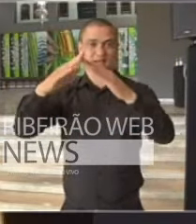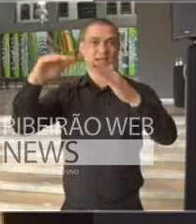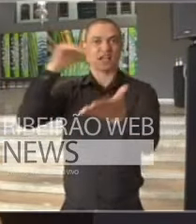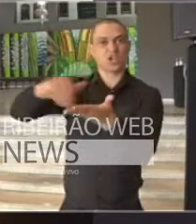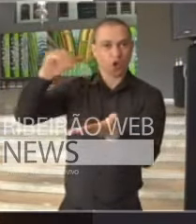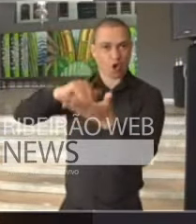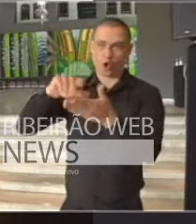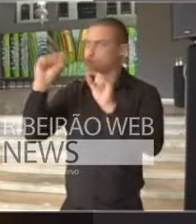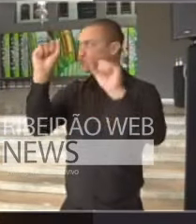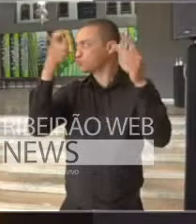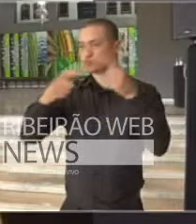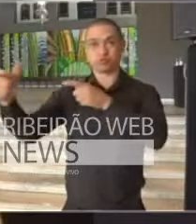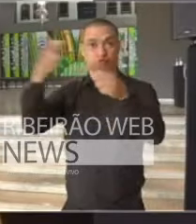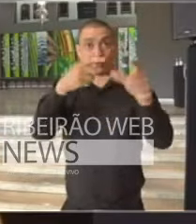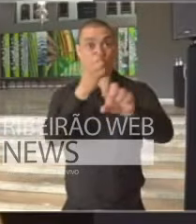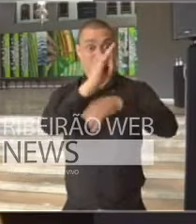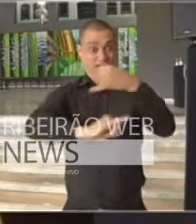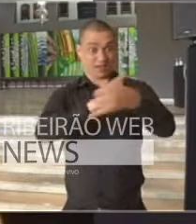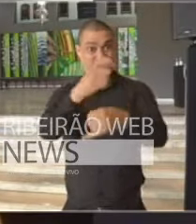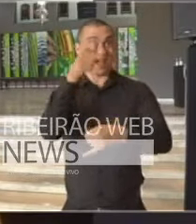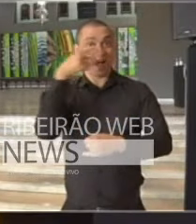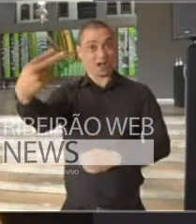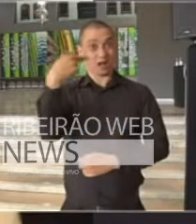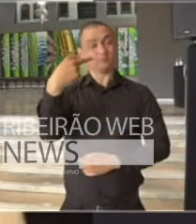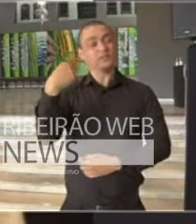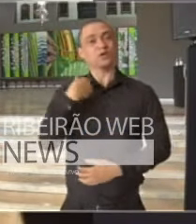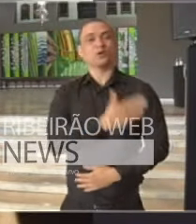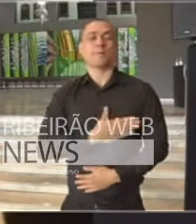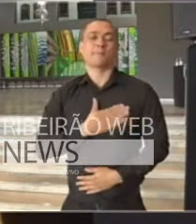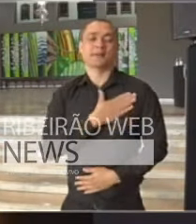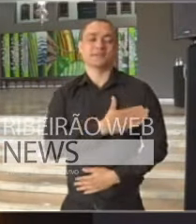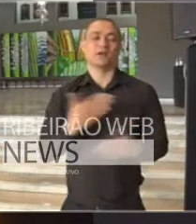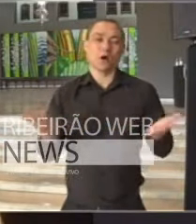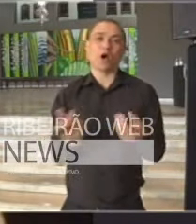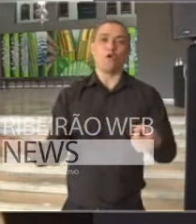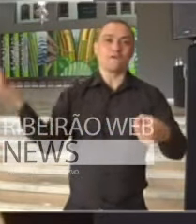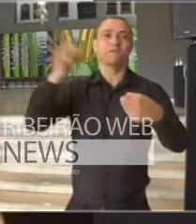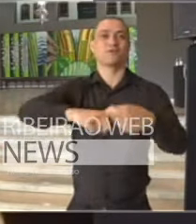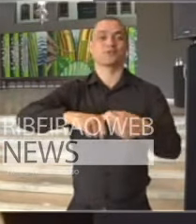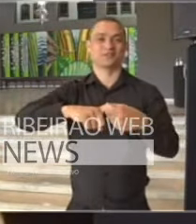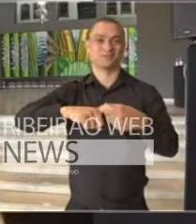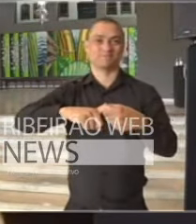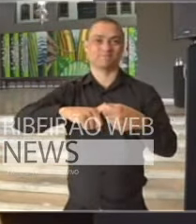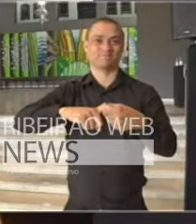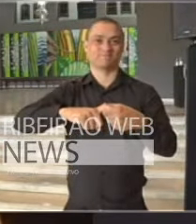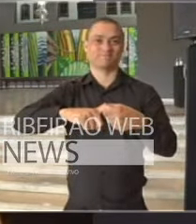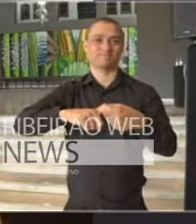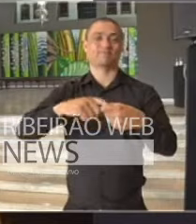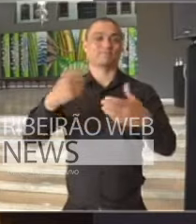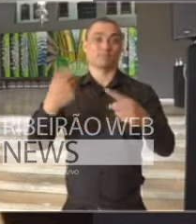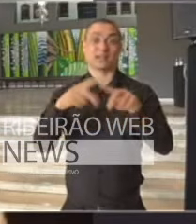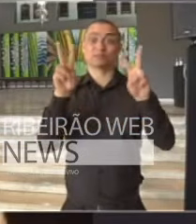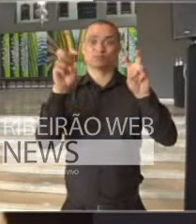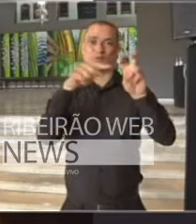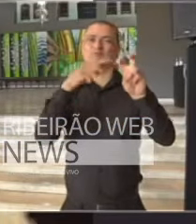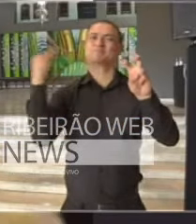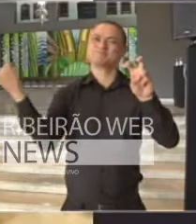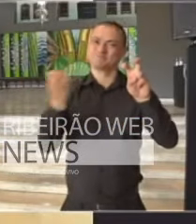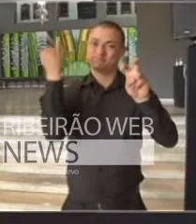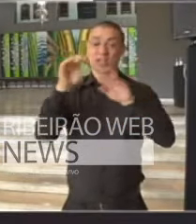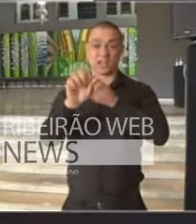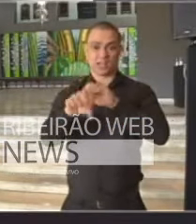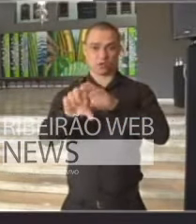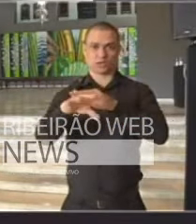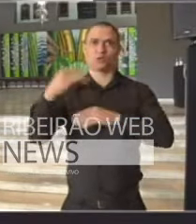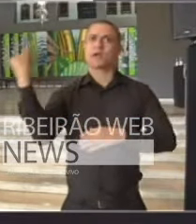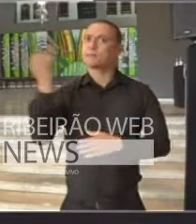escritórios, enfim, online. É um grande prazer estar retornando, governador, e para um tema tão importante. Educação é